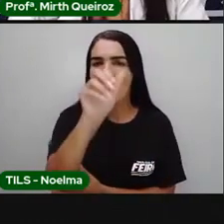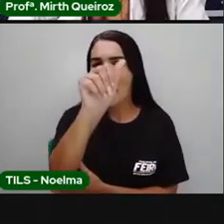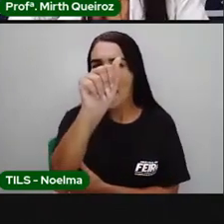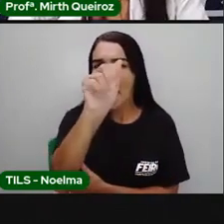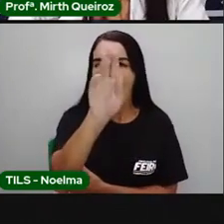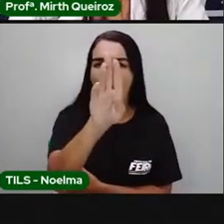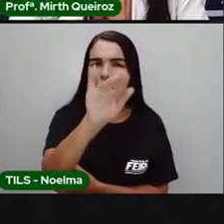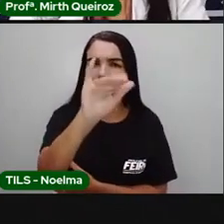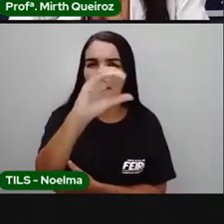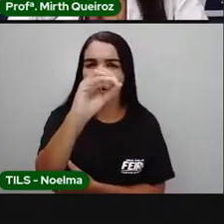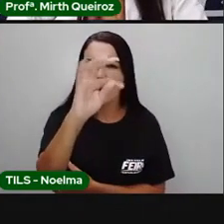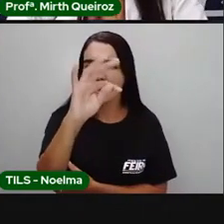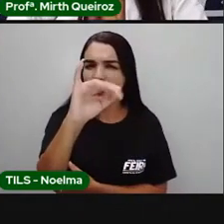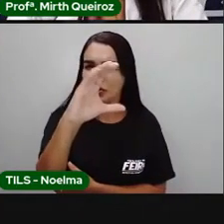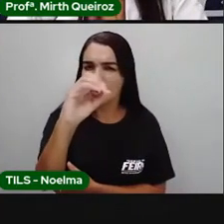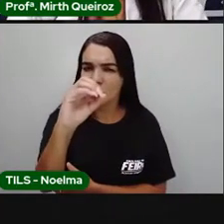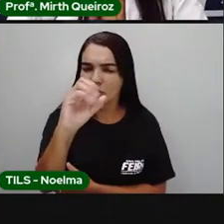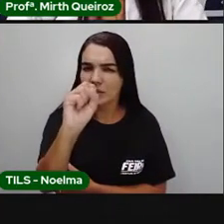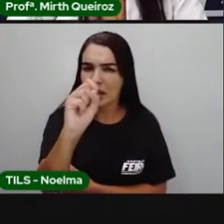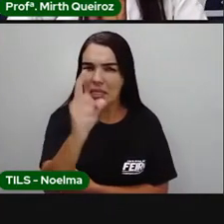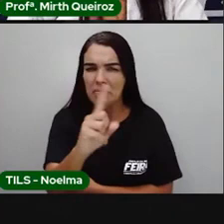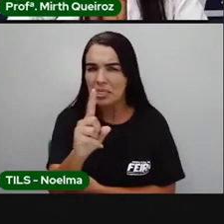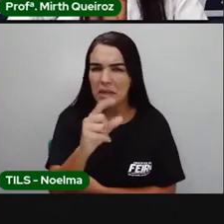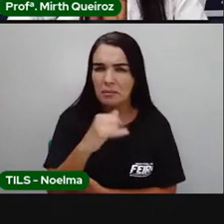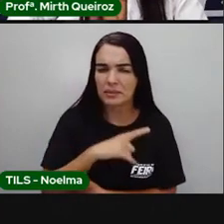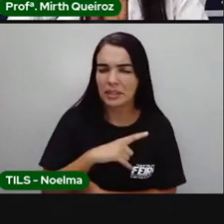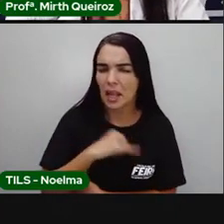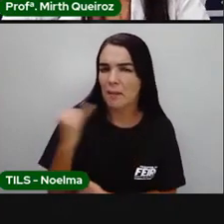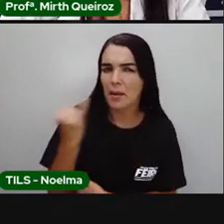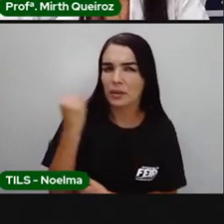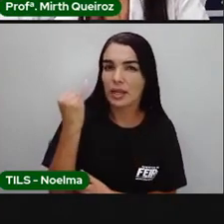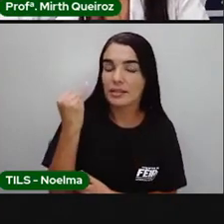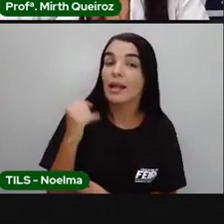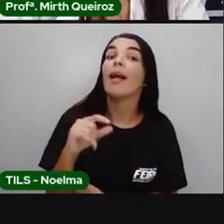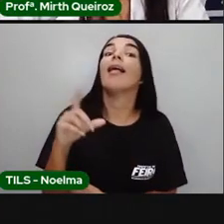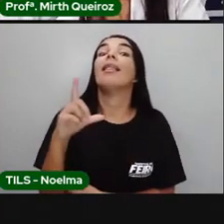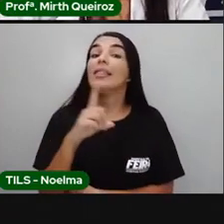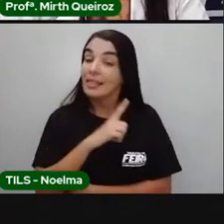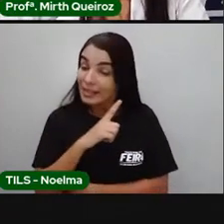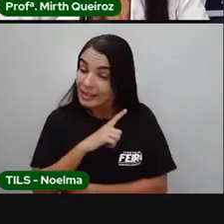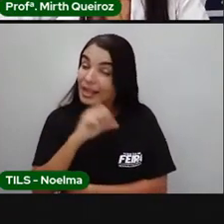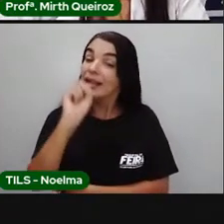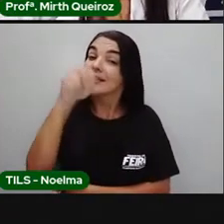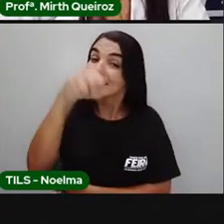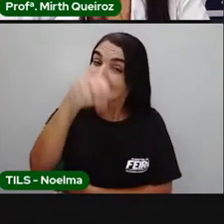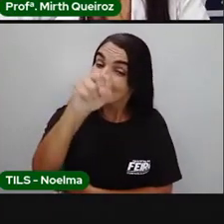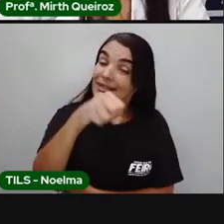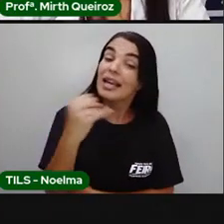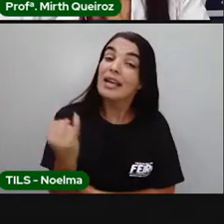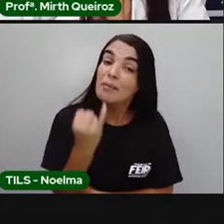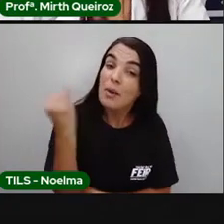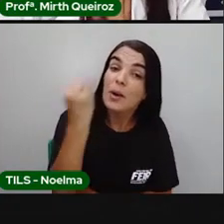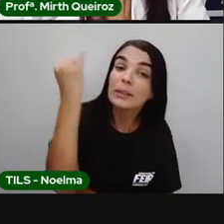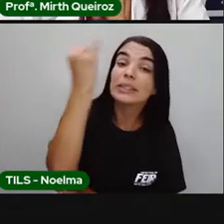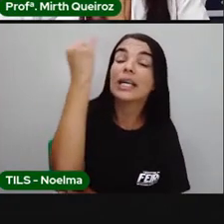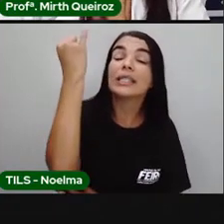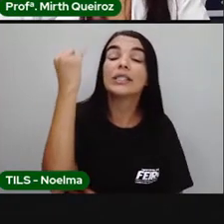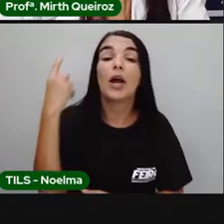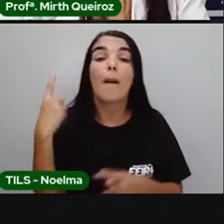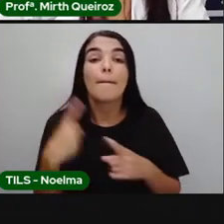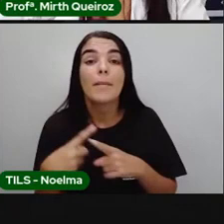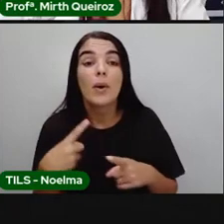eles não importam? Claro que importa. Aí nós temos, por exemplo, no ecossistema marinho, um fator